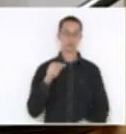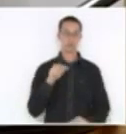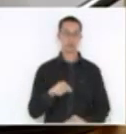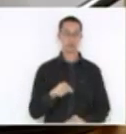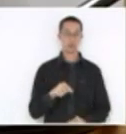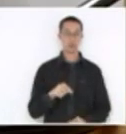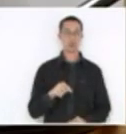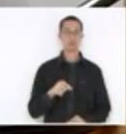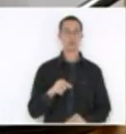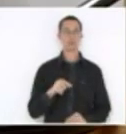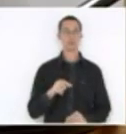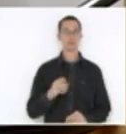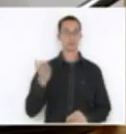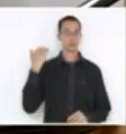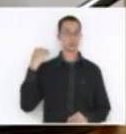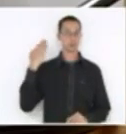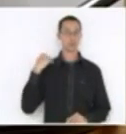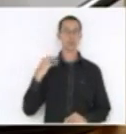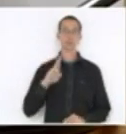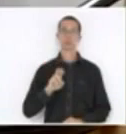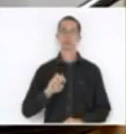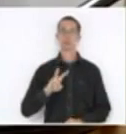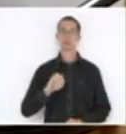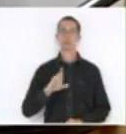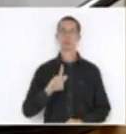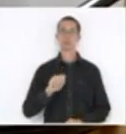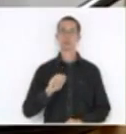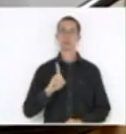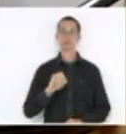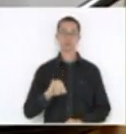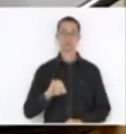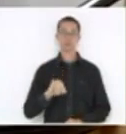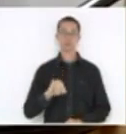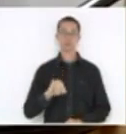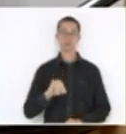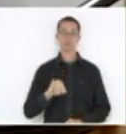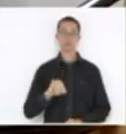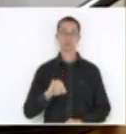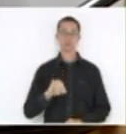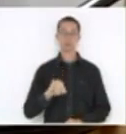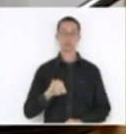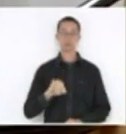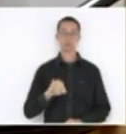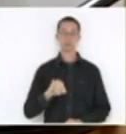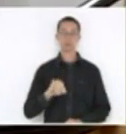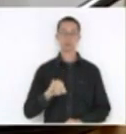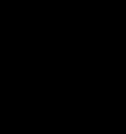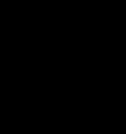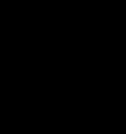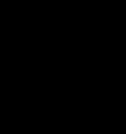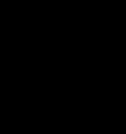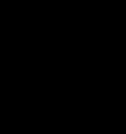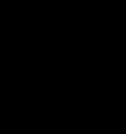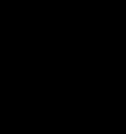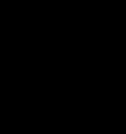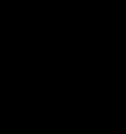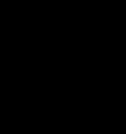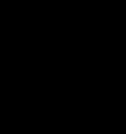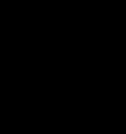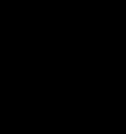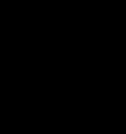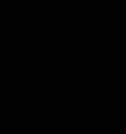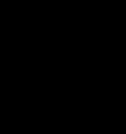que havia sido revogado, volte a vigorar. E esta medida